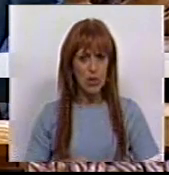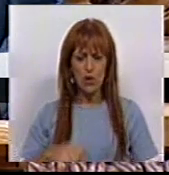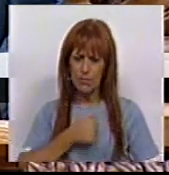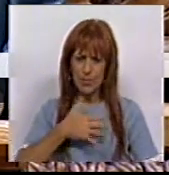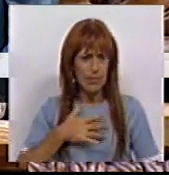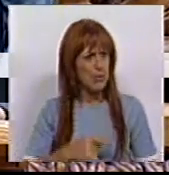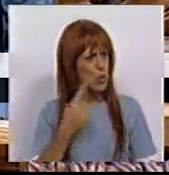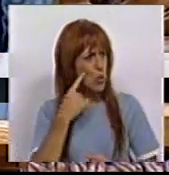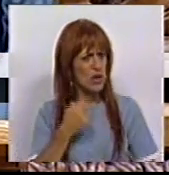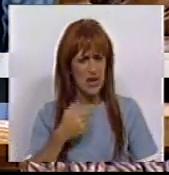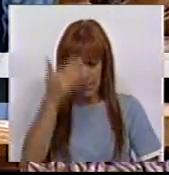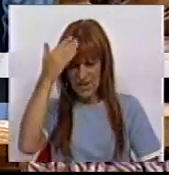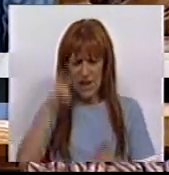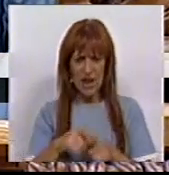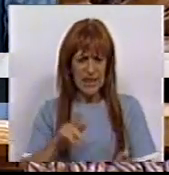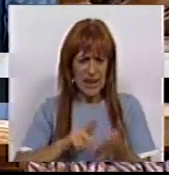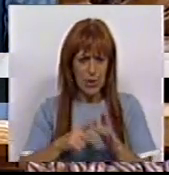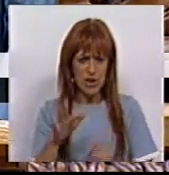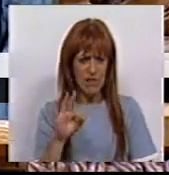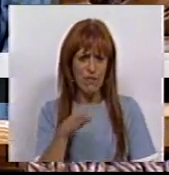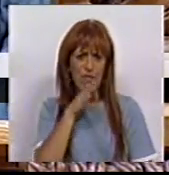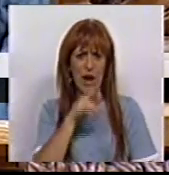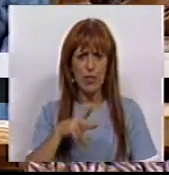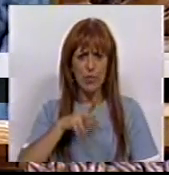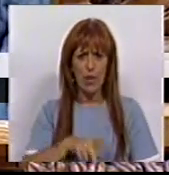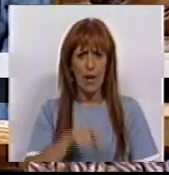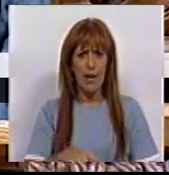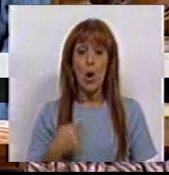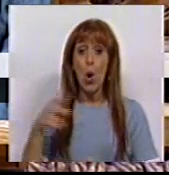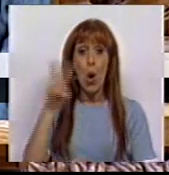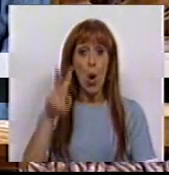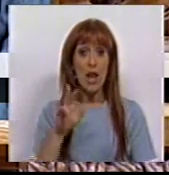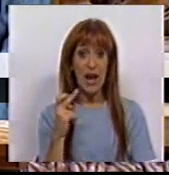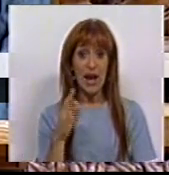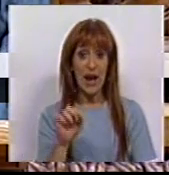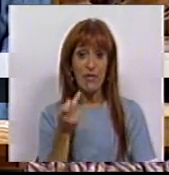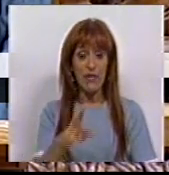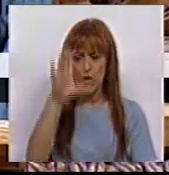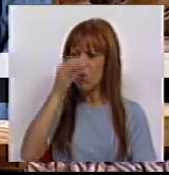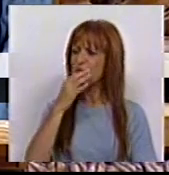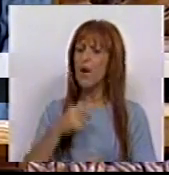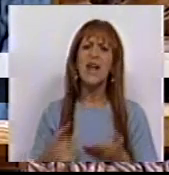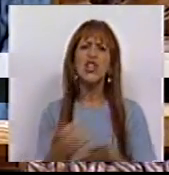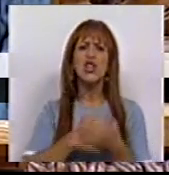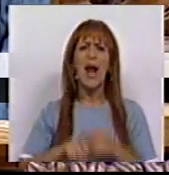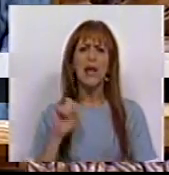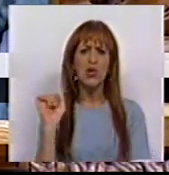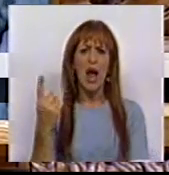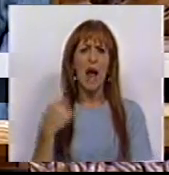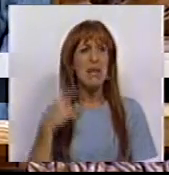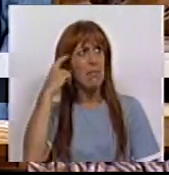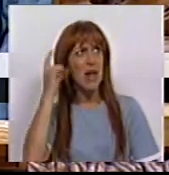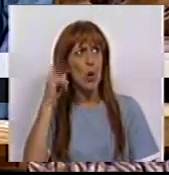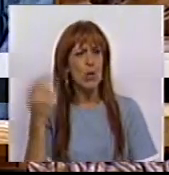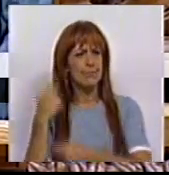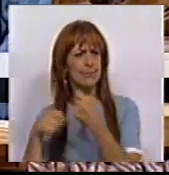património de conhecimento e capacidade técnica da ferrovia nacional. Olhando para a REFER, o Governo fala de ganhos rápidos. Estará a